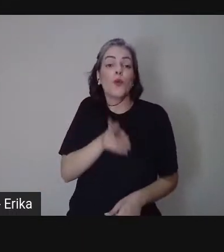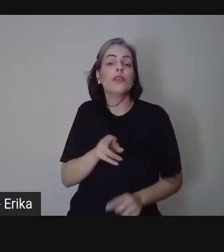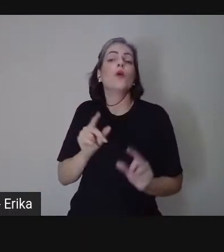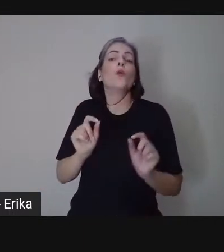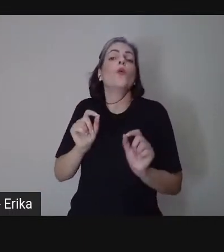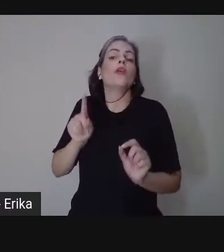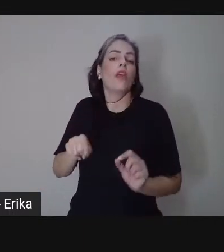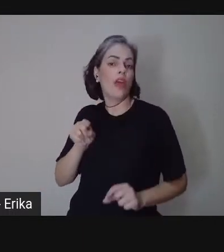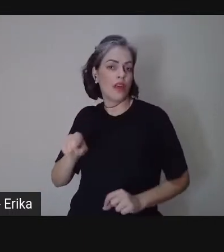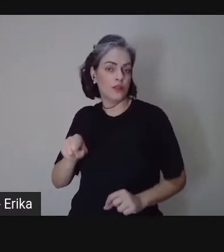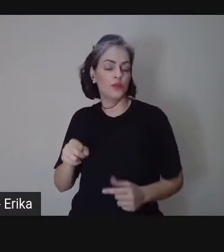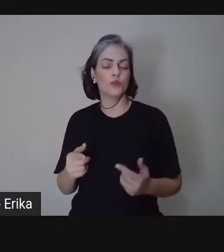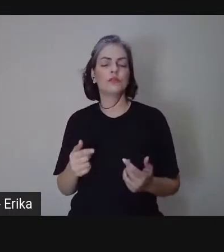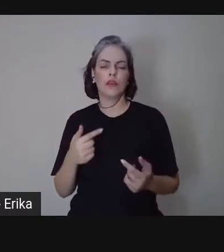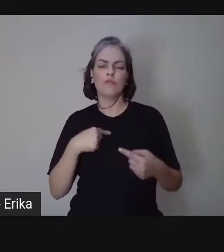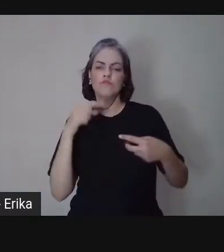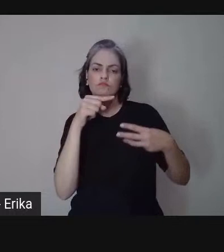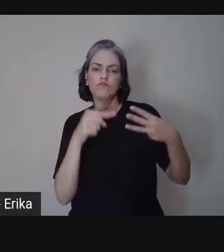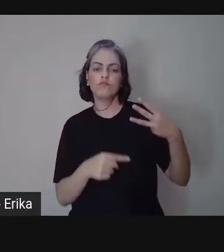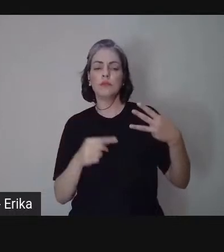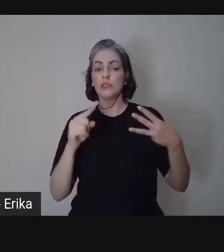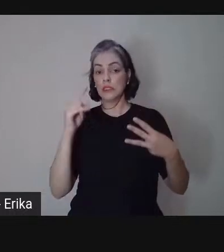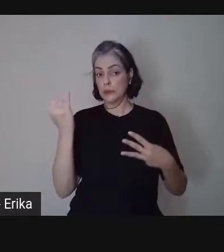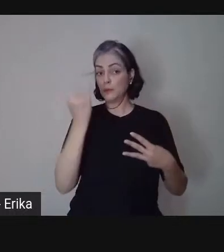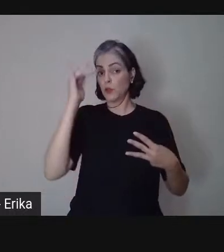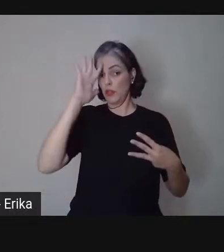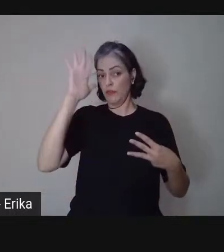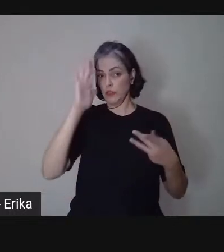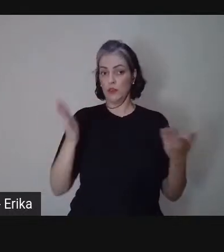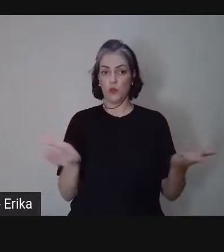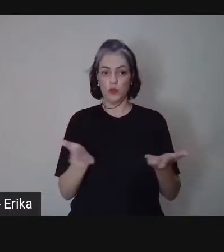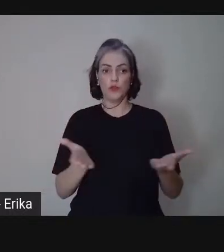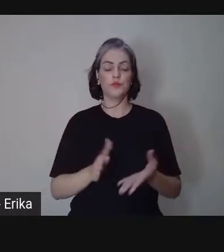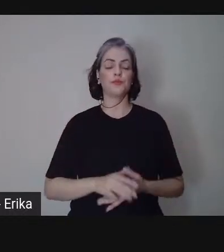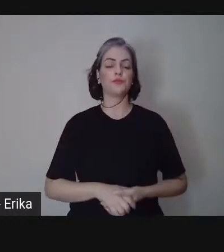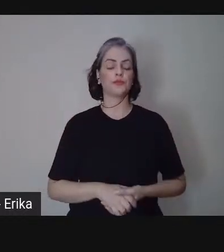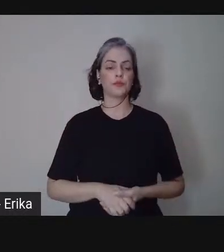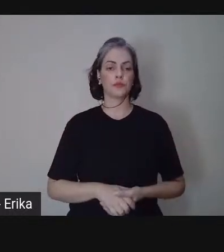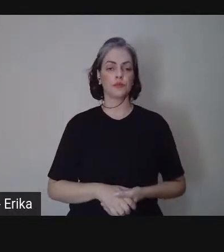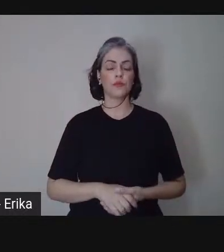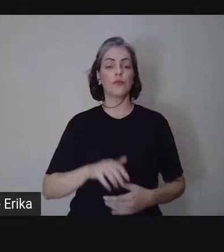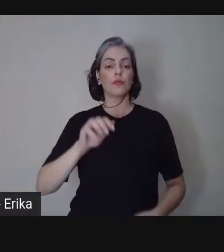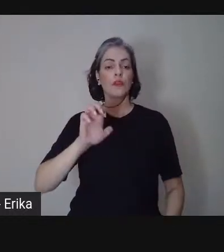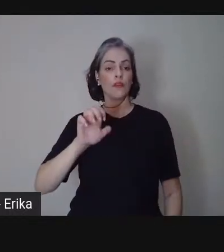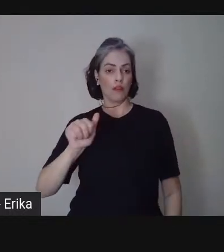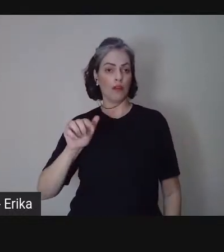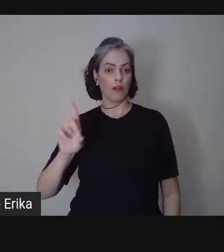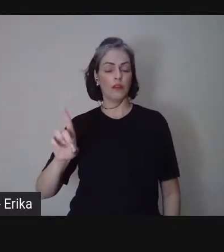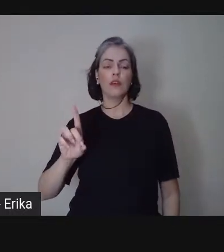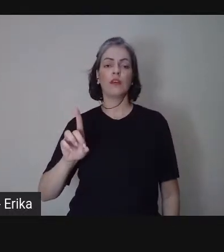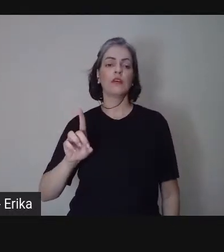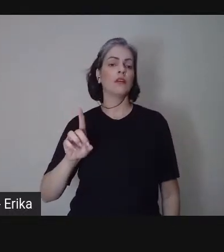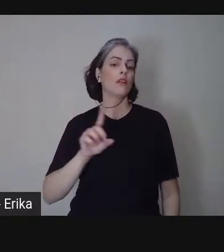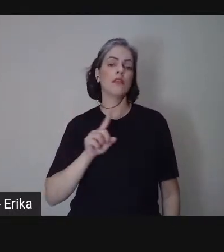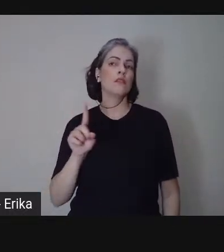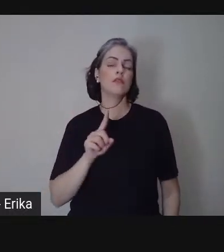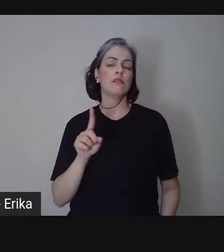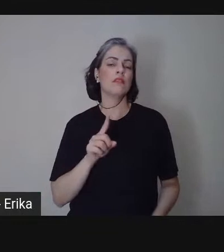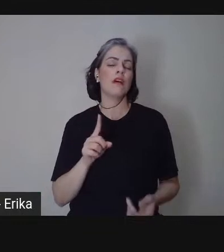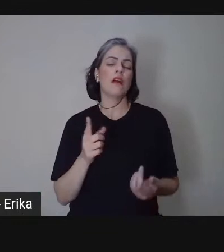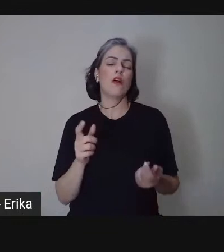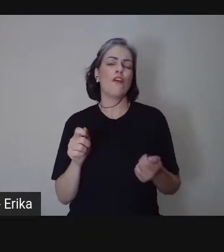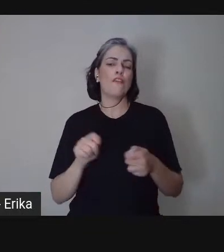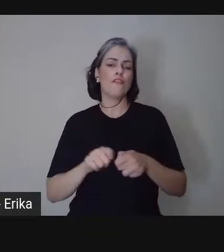elenco aqui três questões importantes para a reflexão de hoje. A EAD não se faz com uma